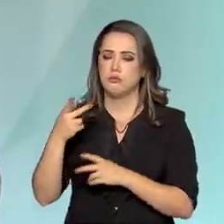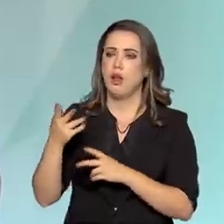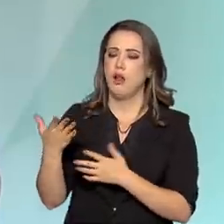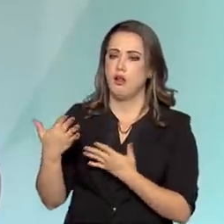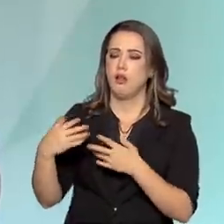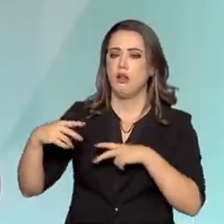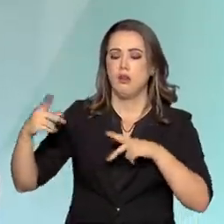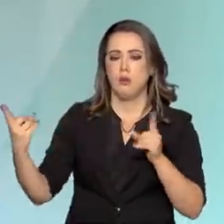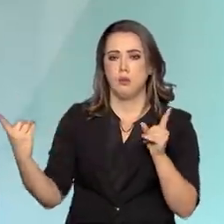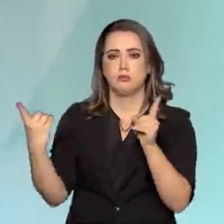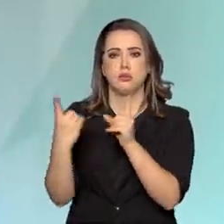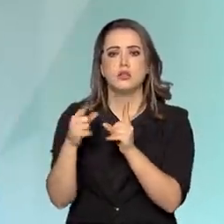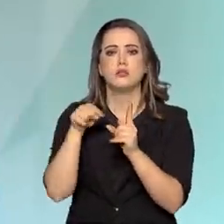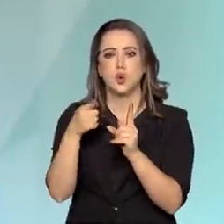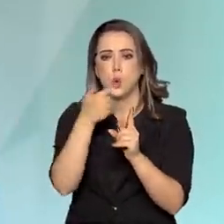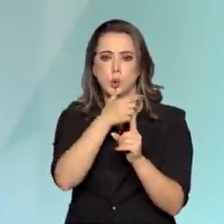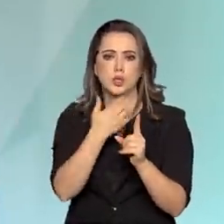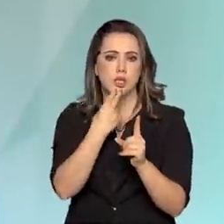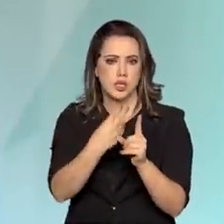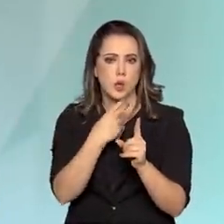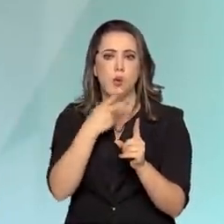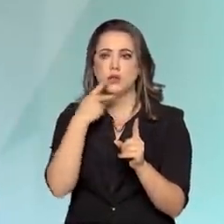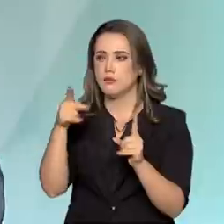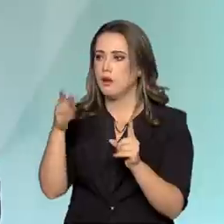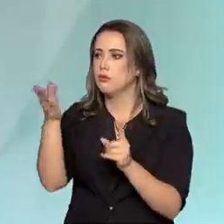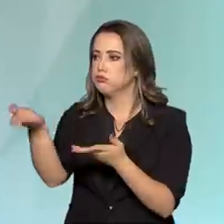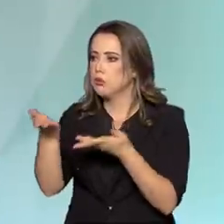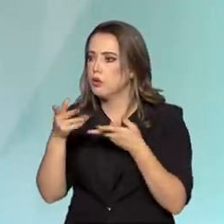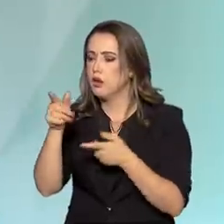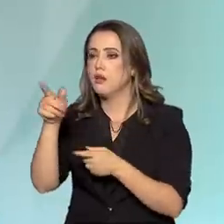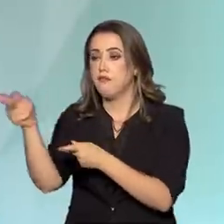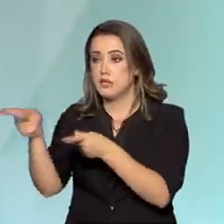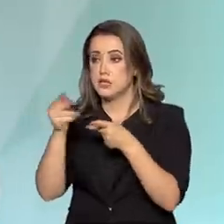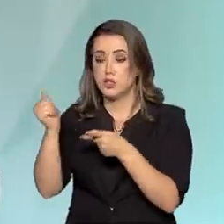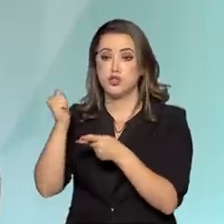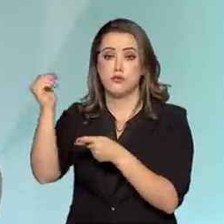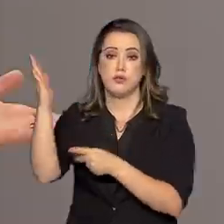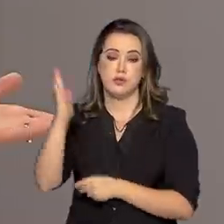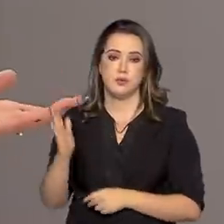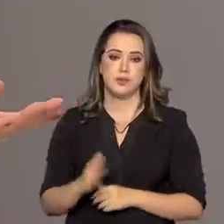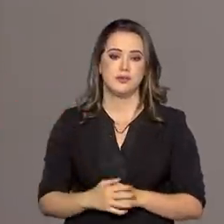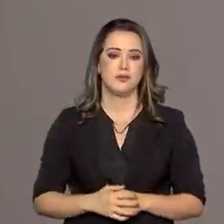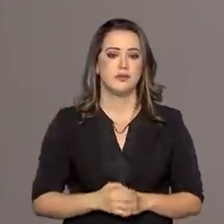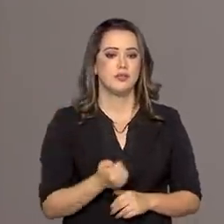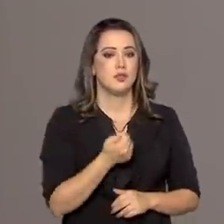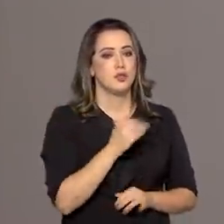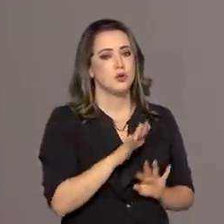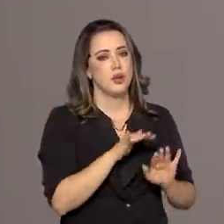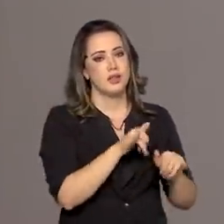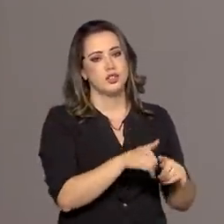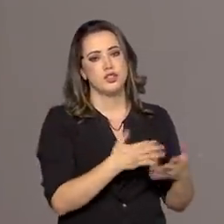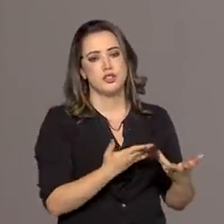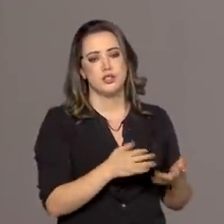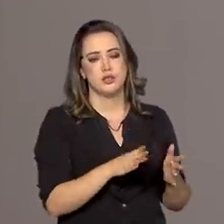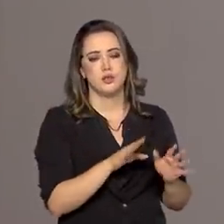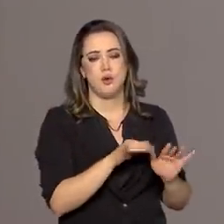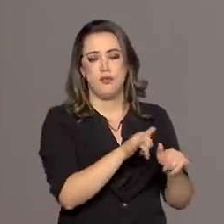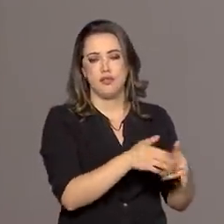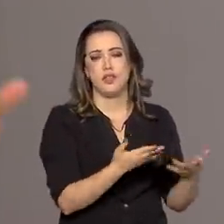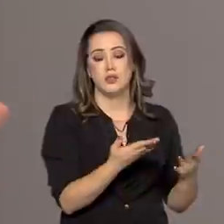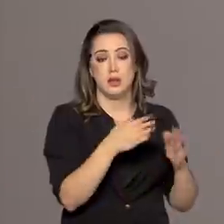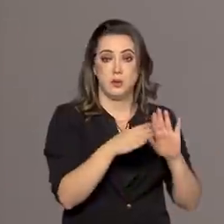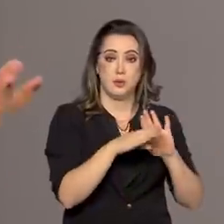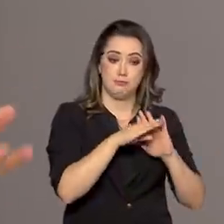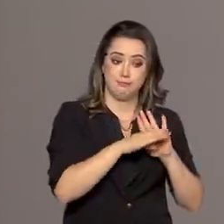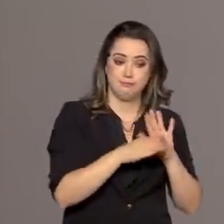sanitários mesmo para que ela não seja responsável por piorar aí essa crise. A gente está quase chegando ao fim do programa, quer deixar uma mensagem final,